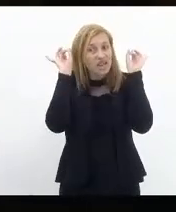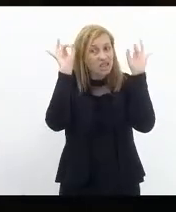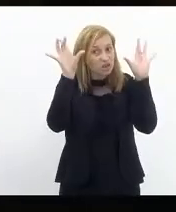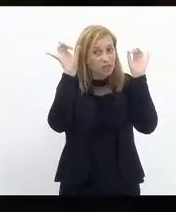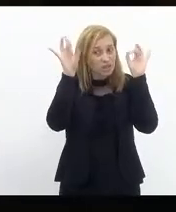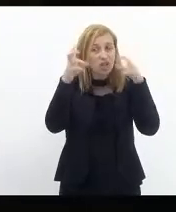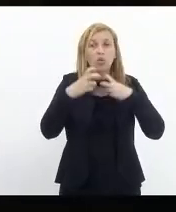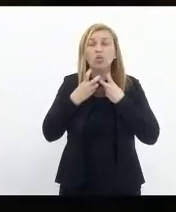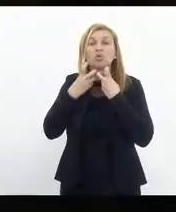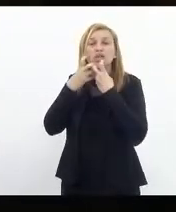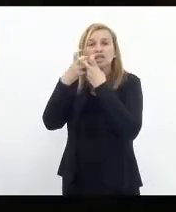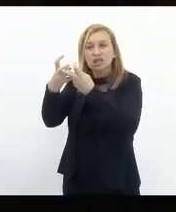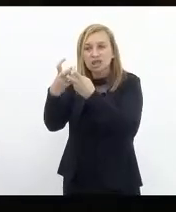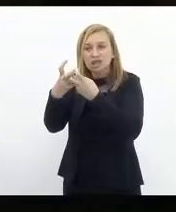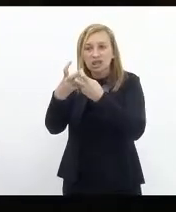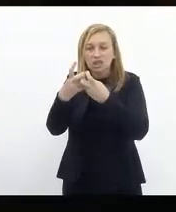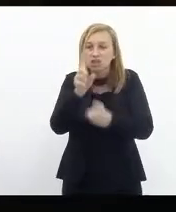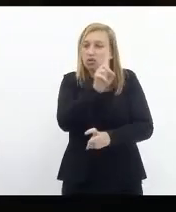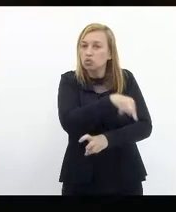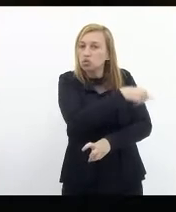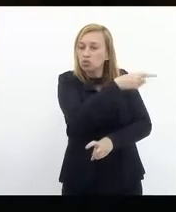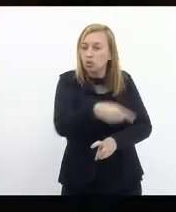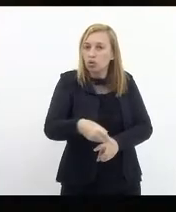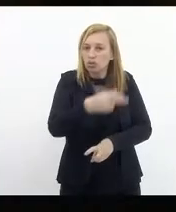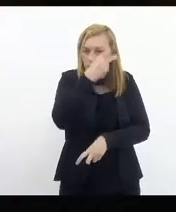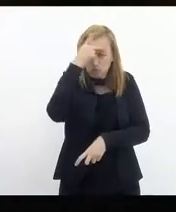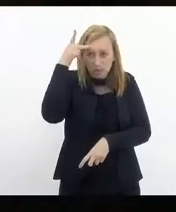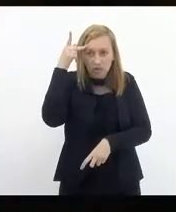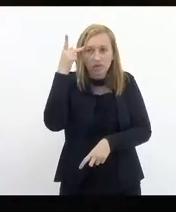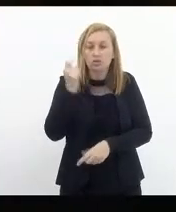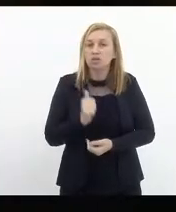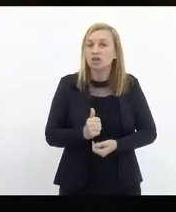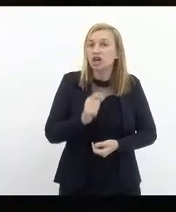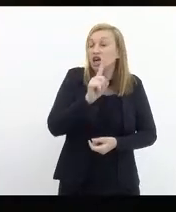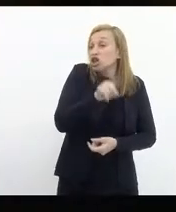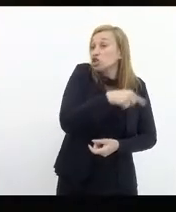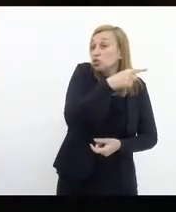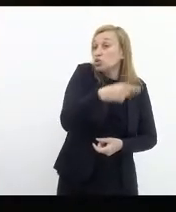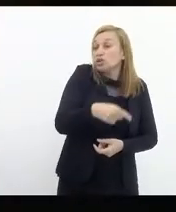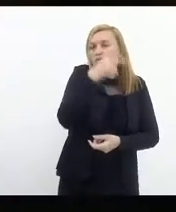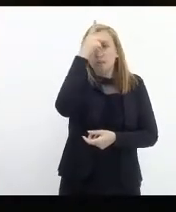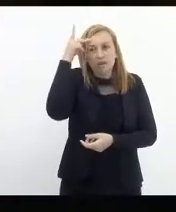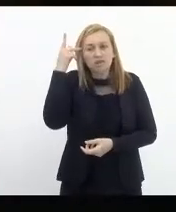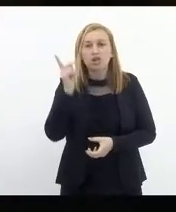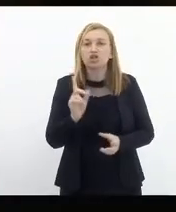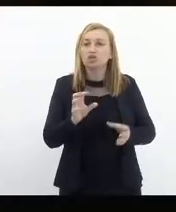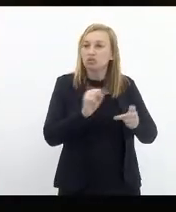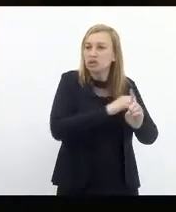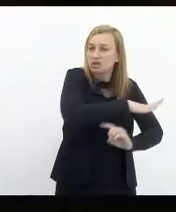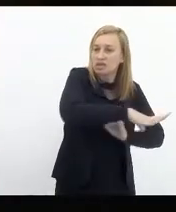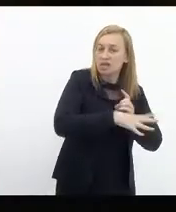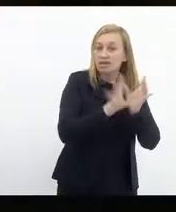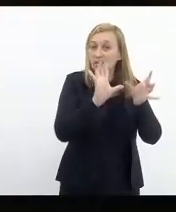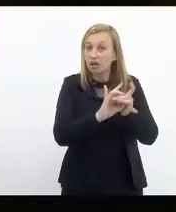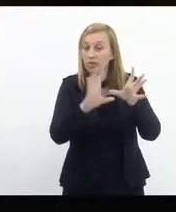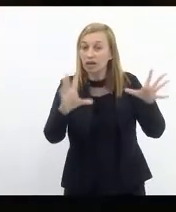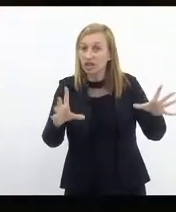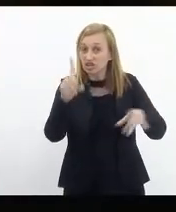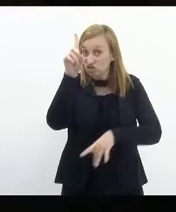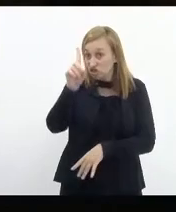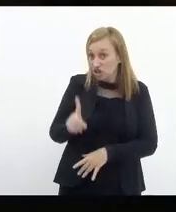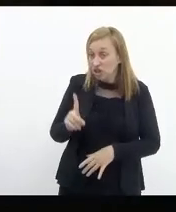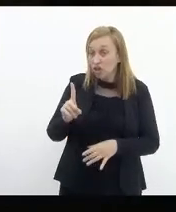com o grito das excluídas e dos excluídos, dos excluídos daquele, de uma sociedade democrática de direito,